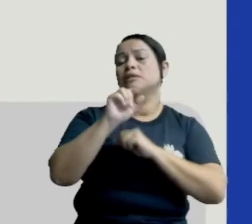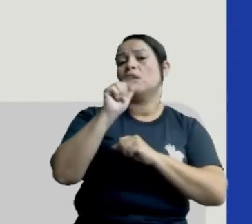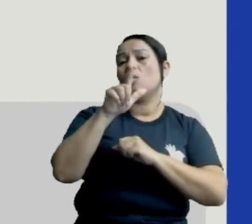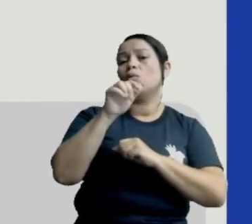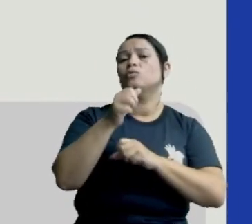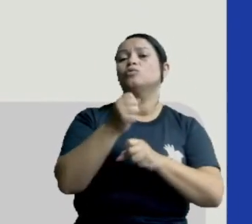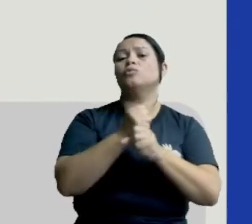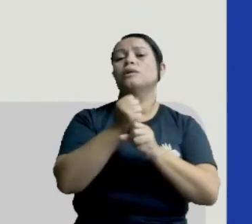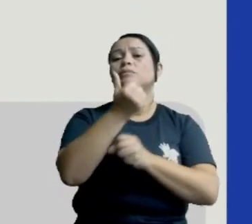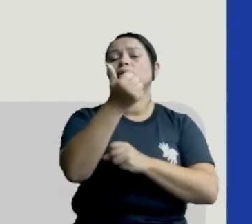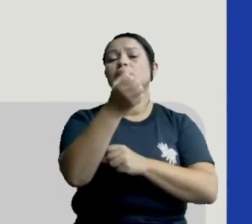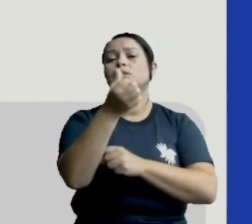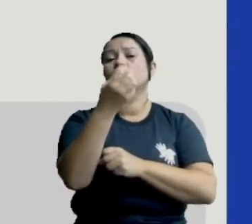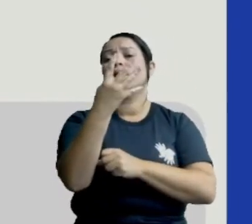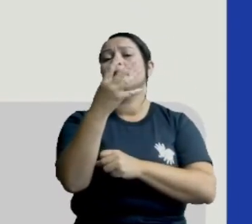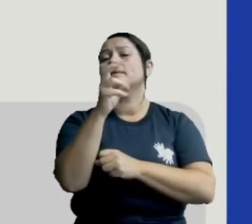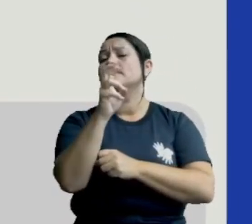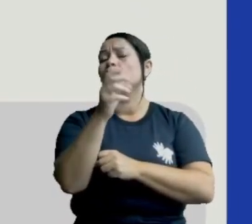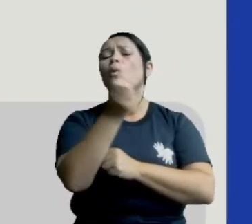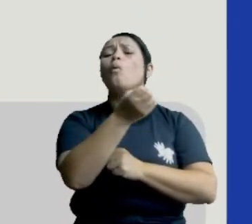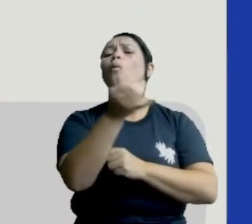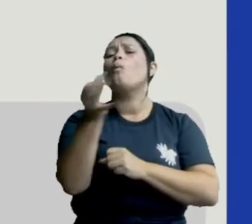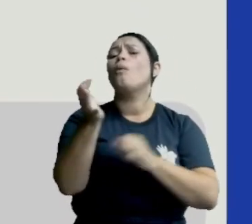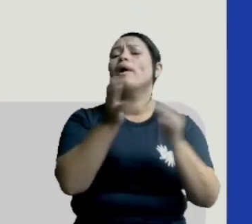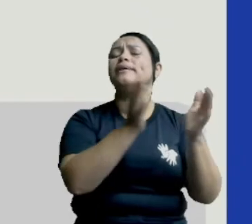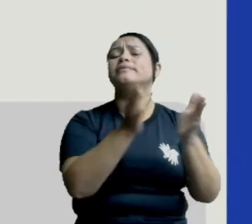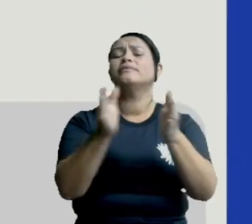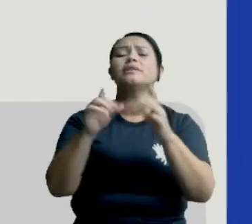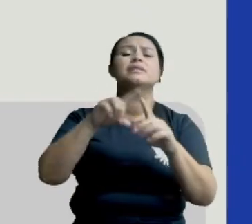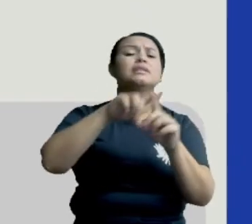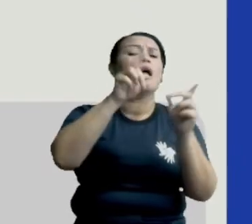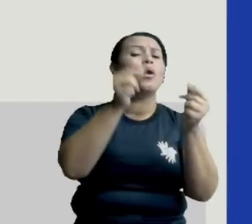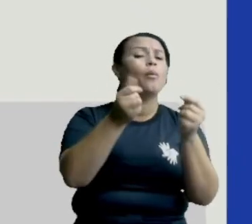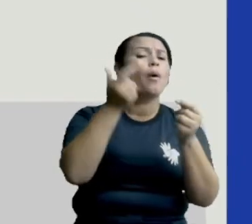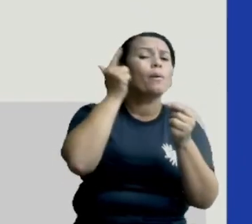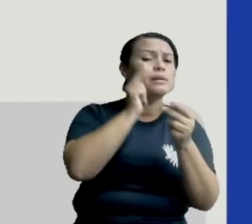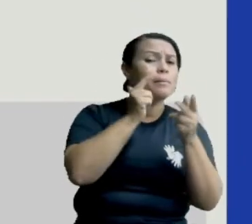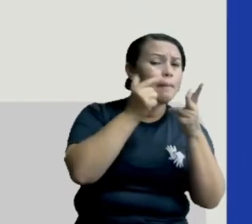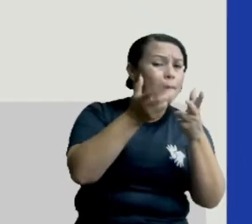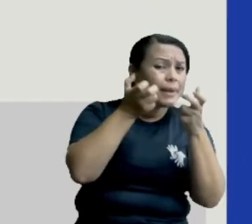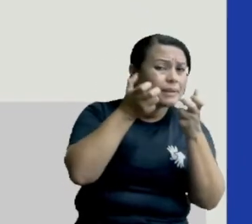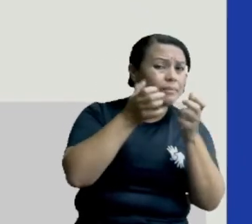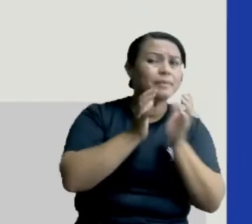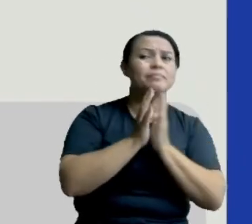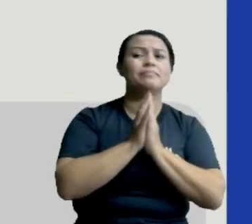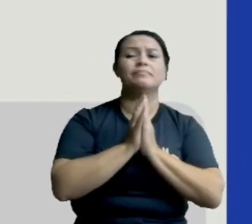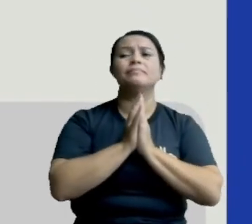1645. Quantas fases da lua a gente conseguiu perceber aqui?